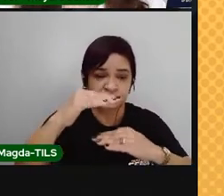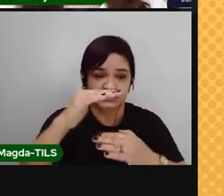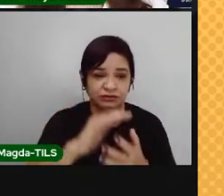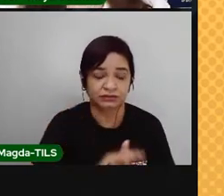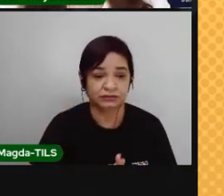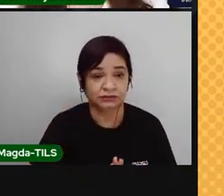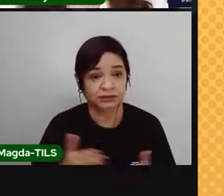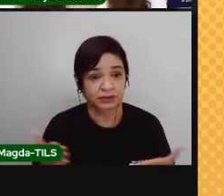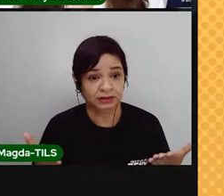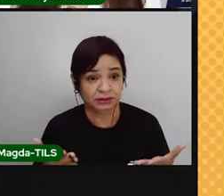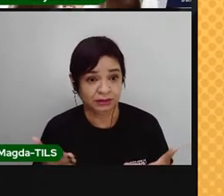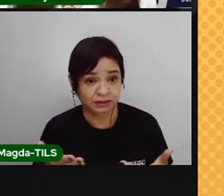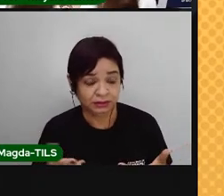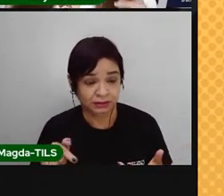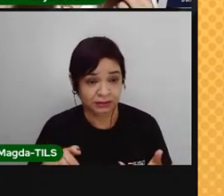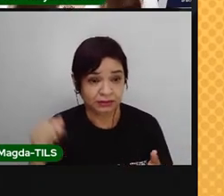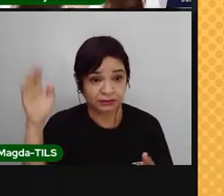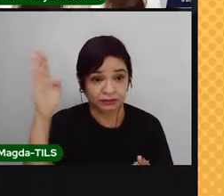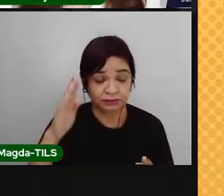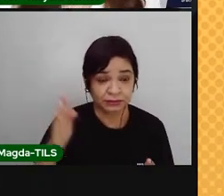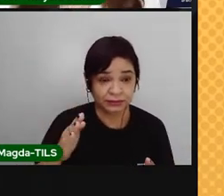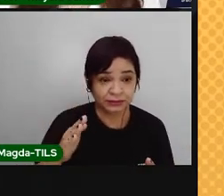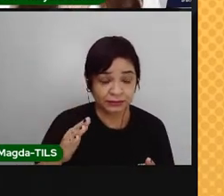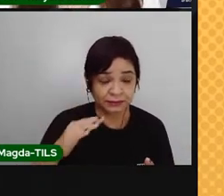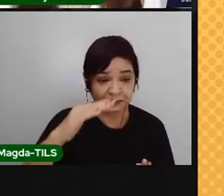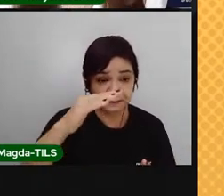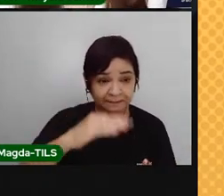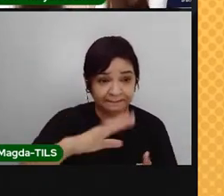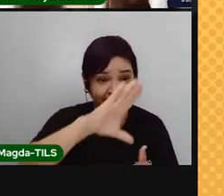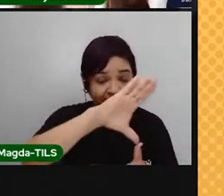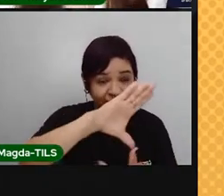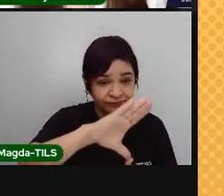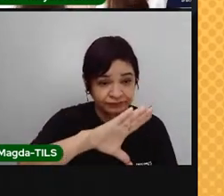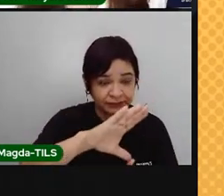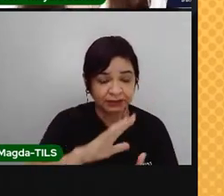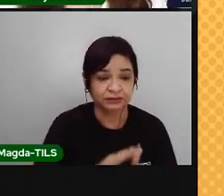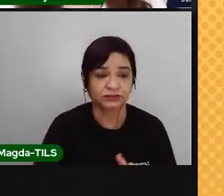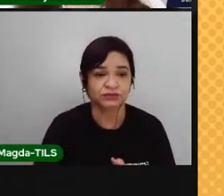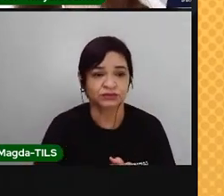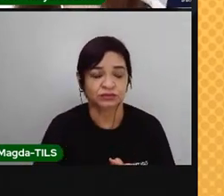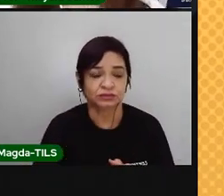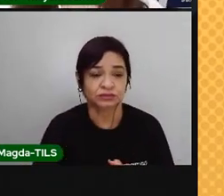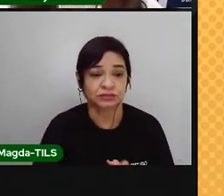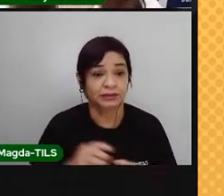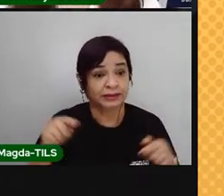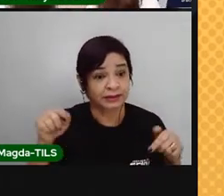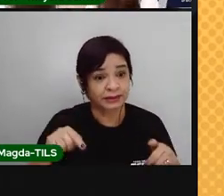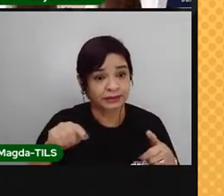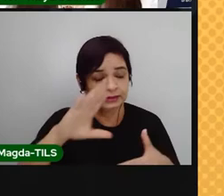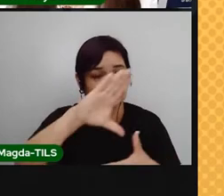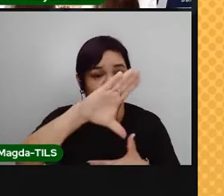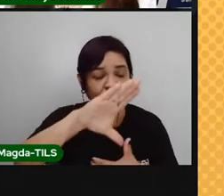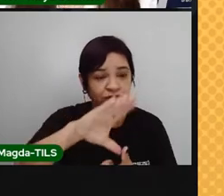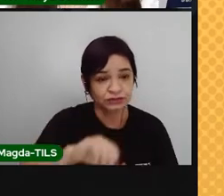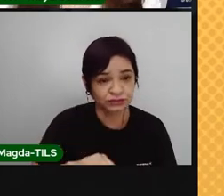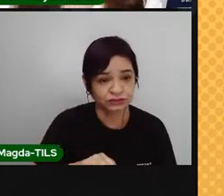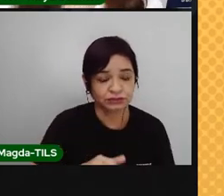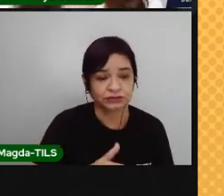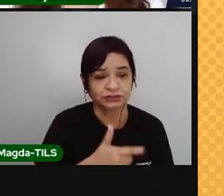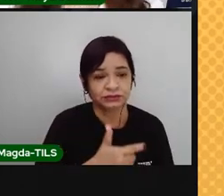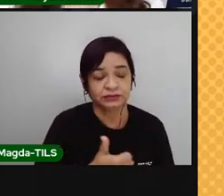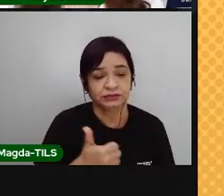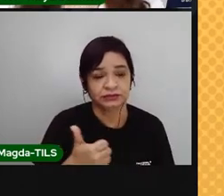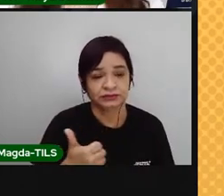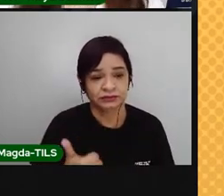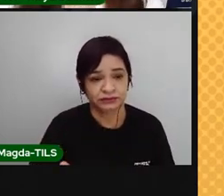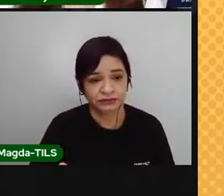aqui no Brasil, estamos no hemisfério sul, abaixo da linha do Equador. Então, aqui no hemisfério sul, no dia 21 de março,